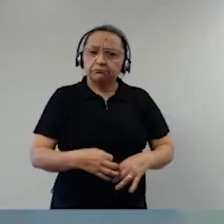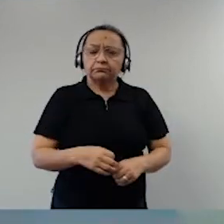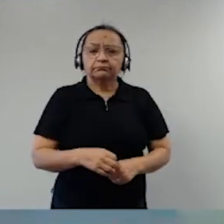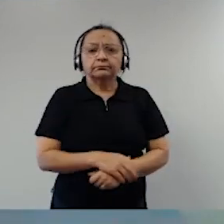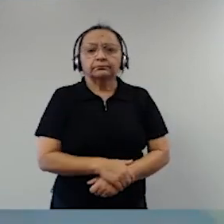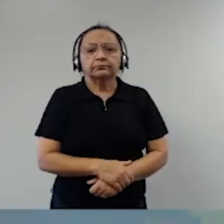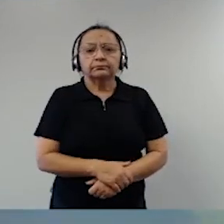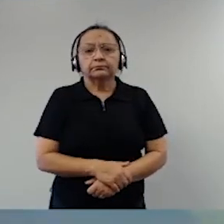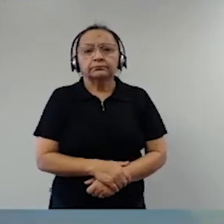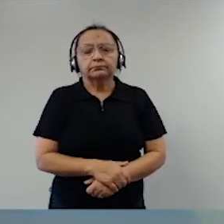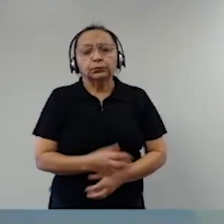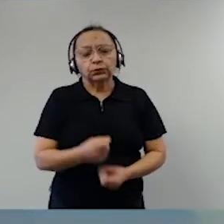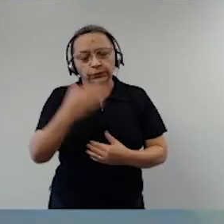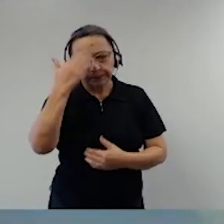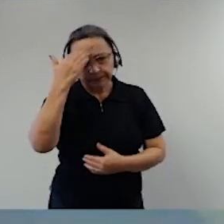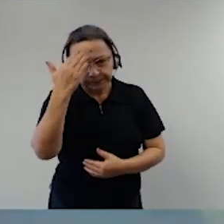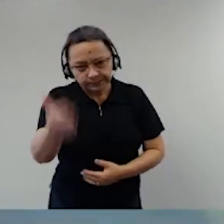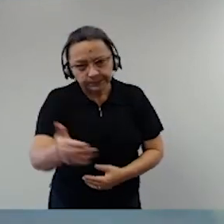Muito obrigado.